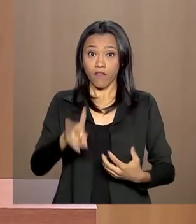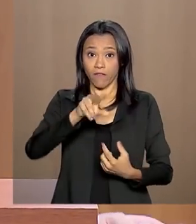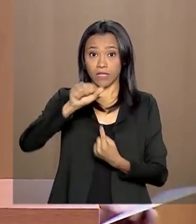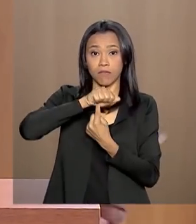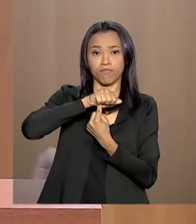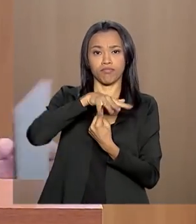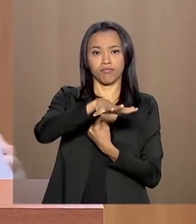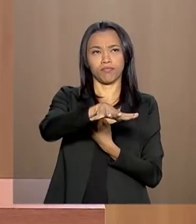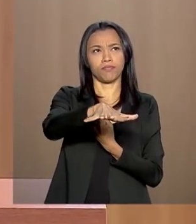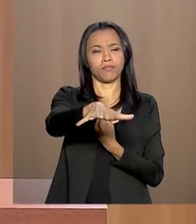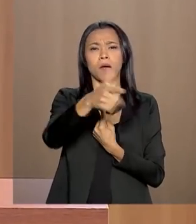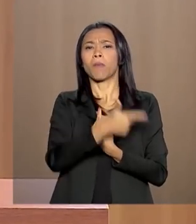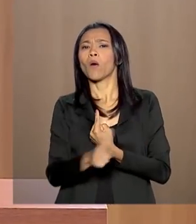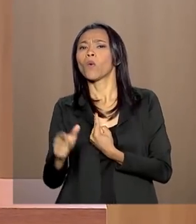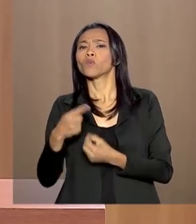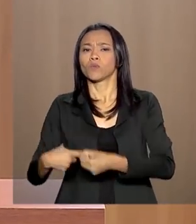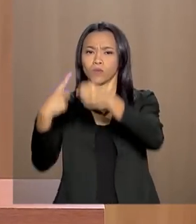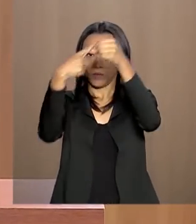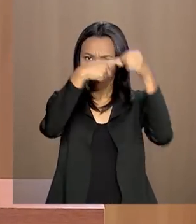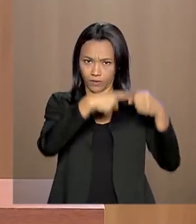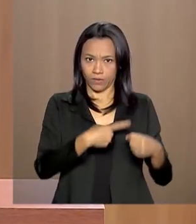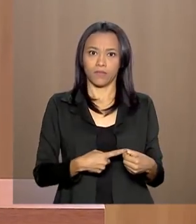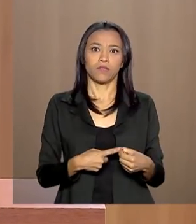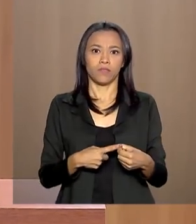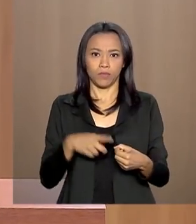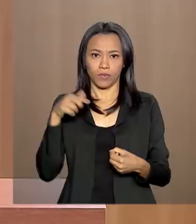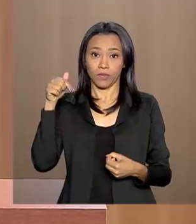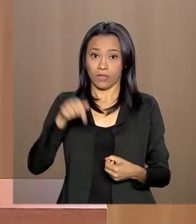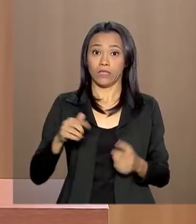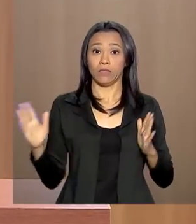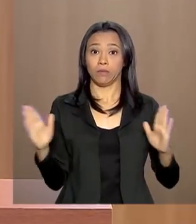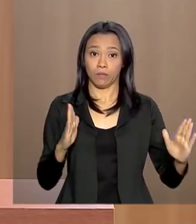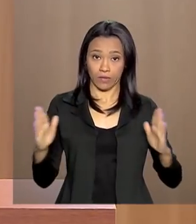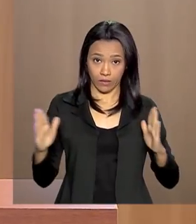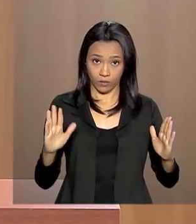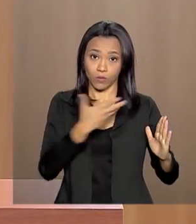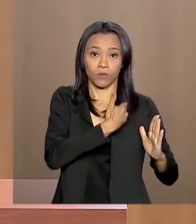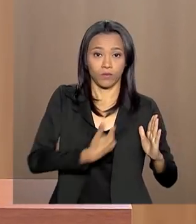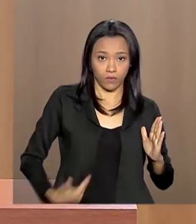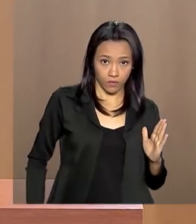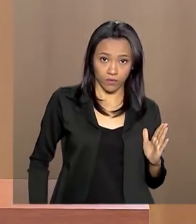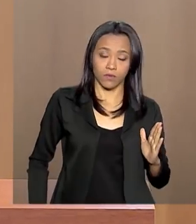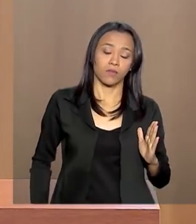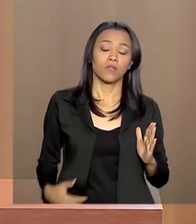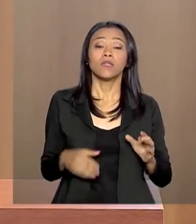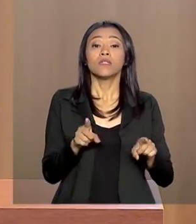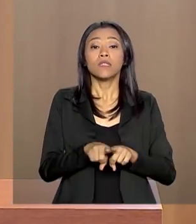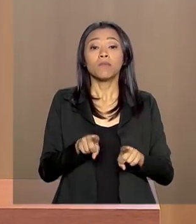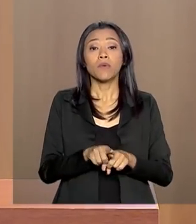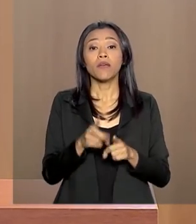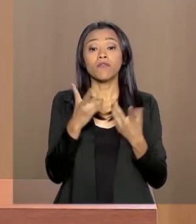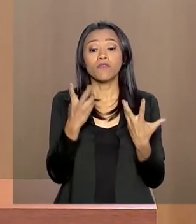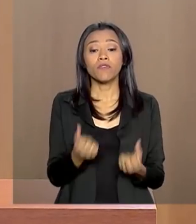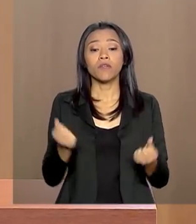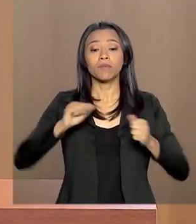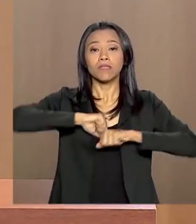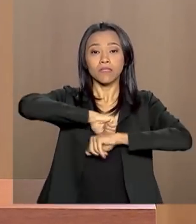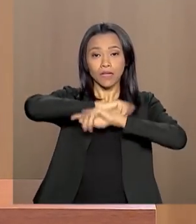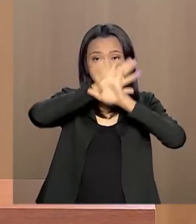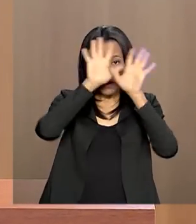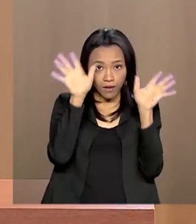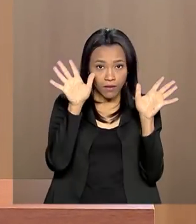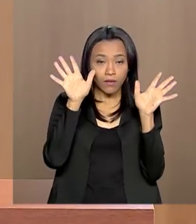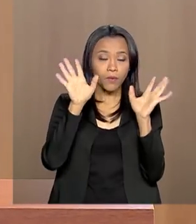municípios durante esse governo. E vamos também deixar claro que isso não